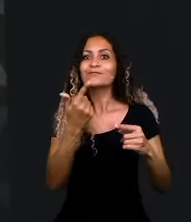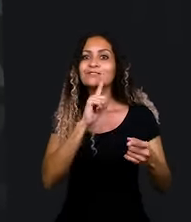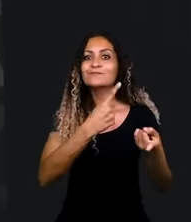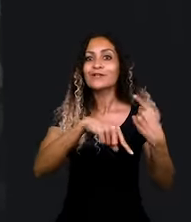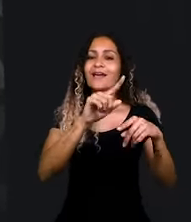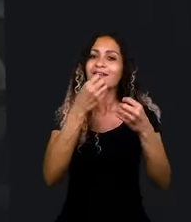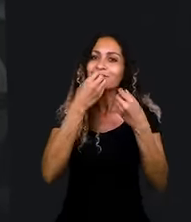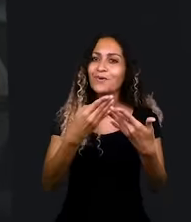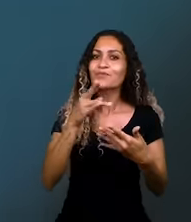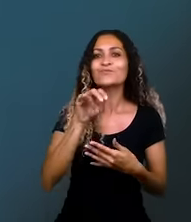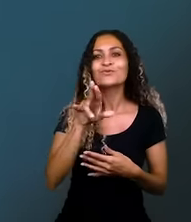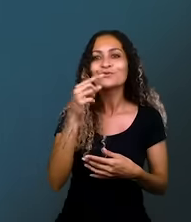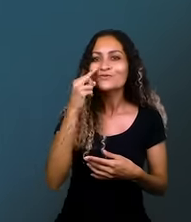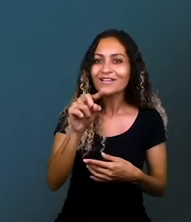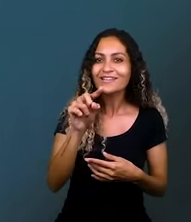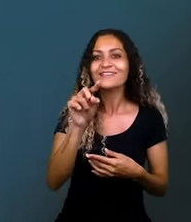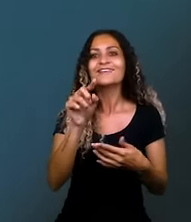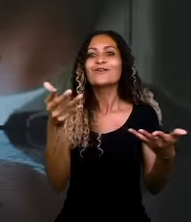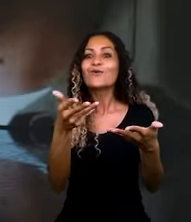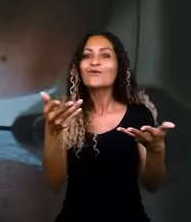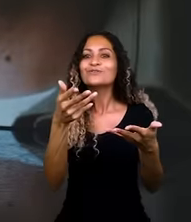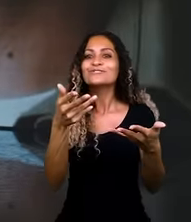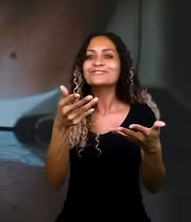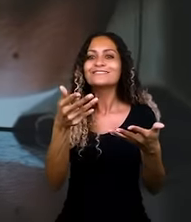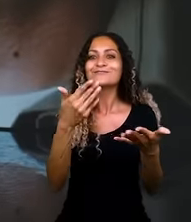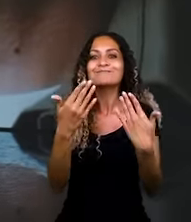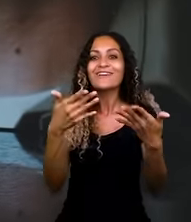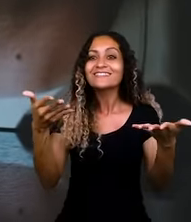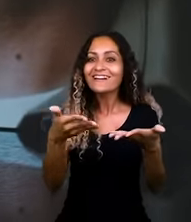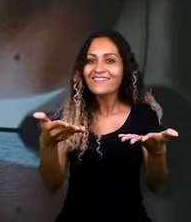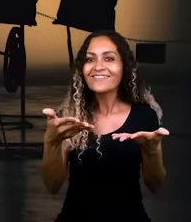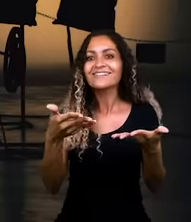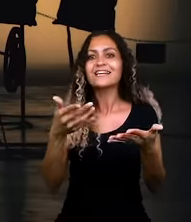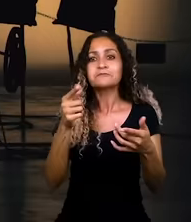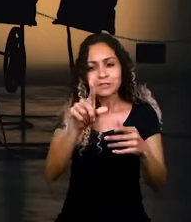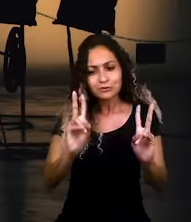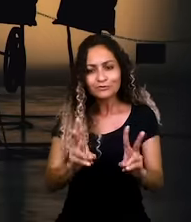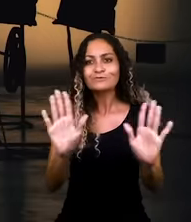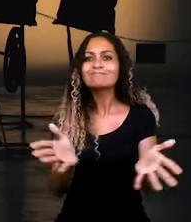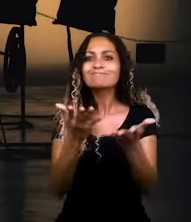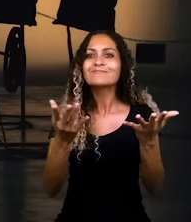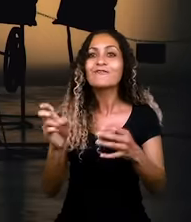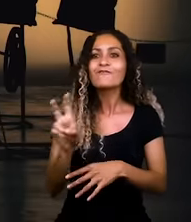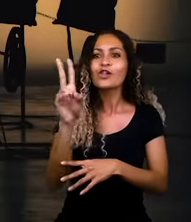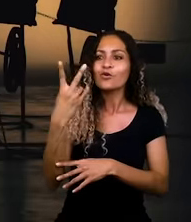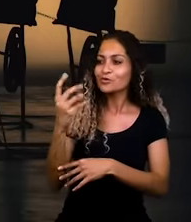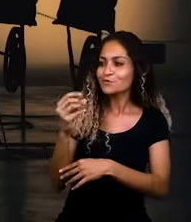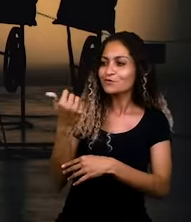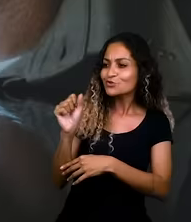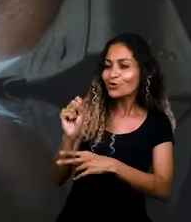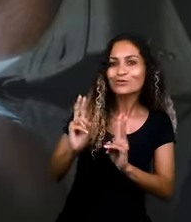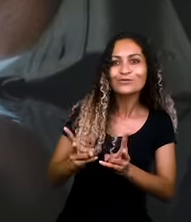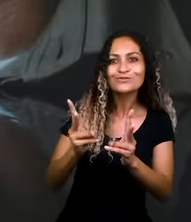Que bom poder falar com você, nem que seja por aqui. Que você hoje esteja sendo e cultivando os mesmos valores que você cultivava em